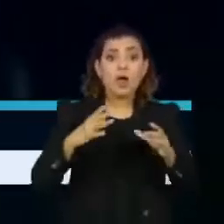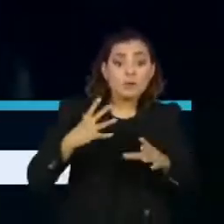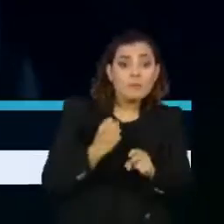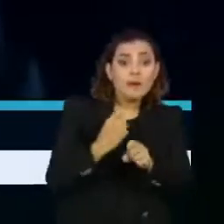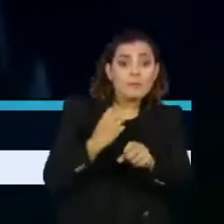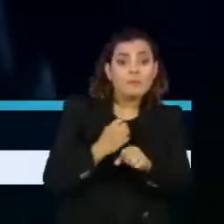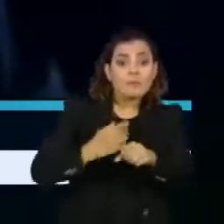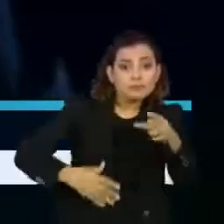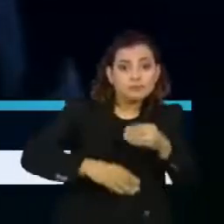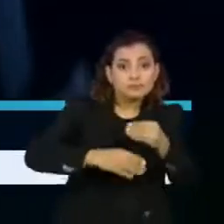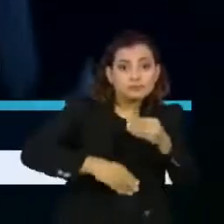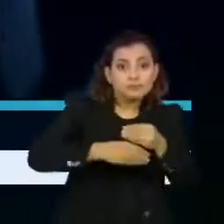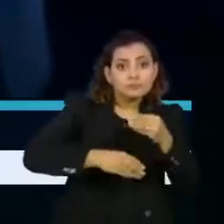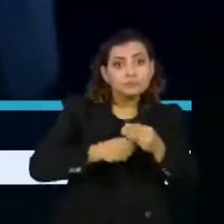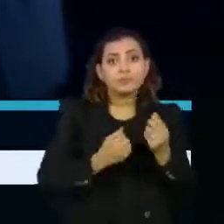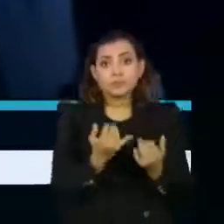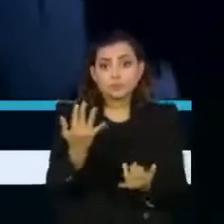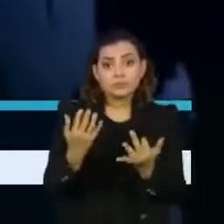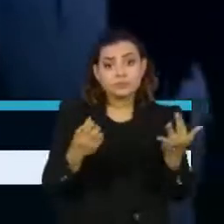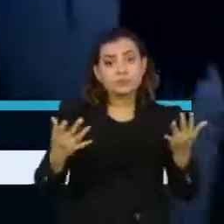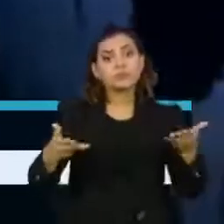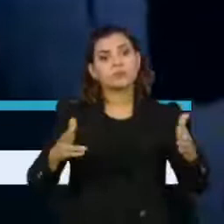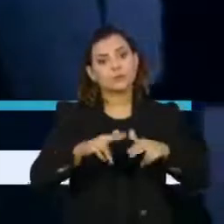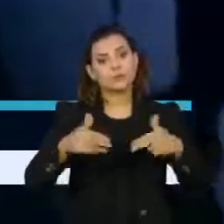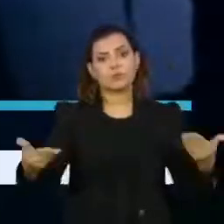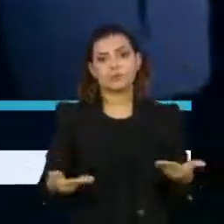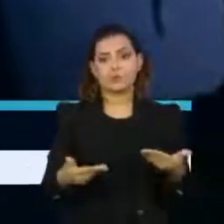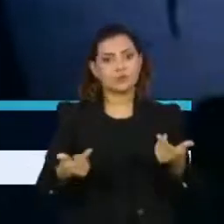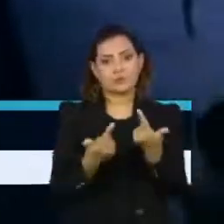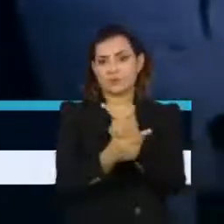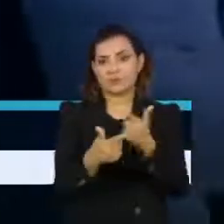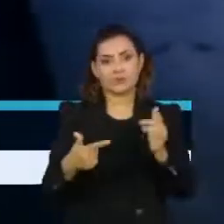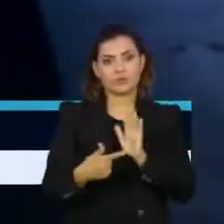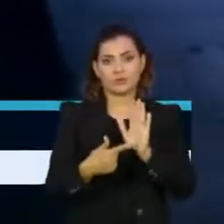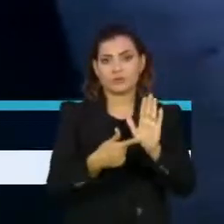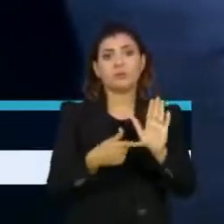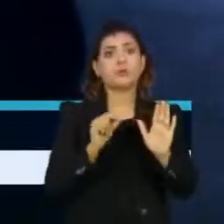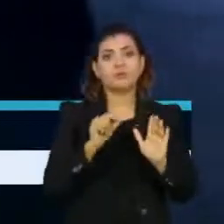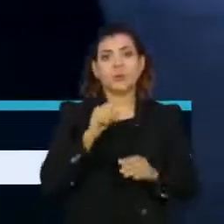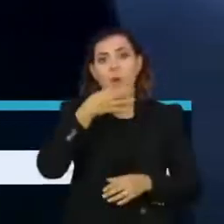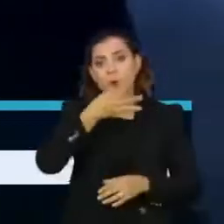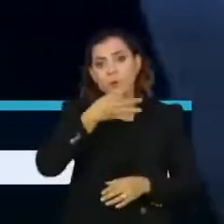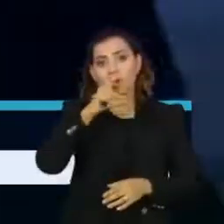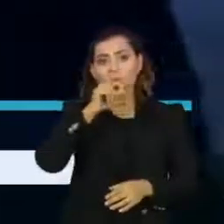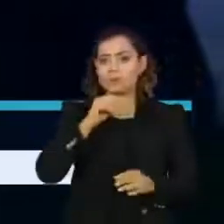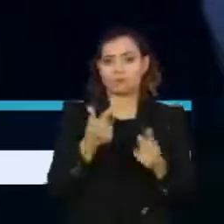todo o jornal e, por isso, excepcionalmente hoje, não vamos mostrar os tweets dos nossos telespectadores.